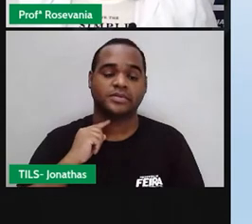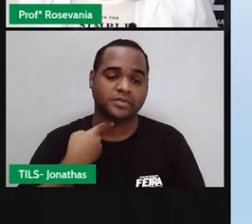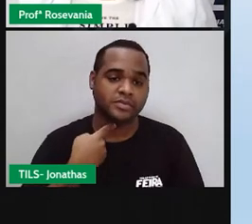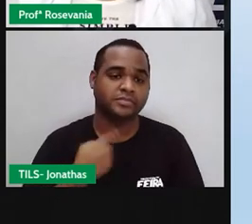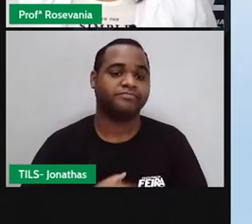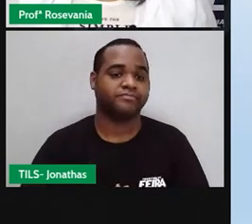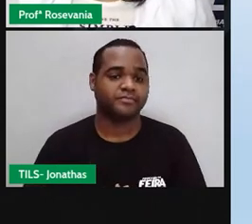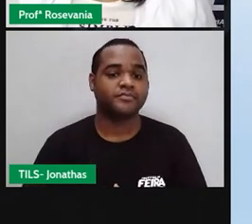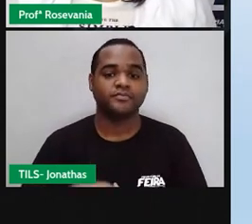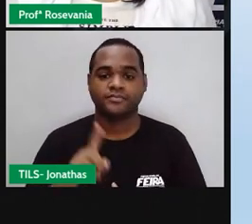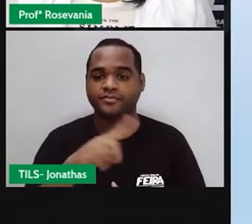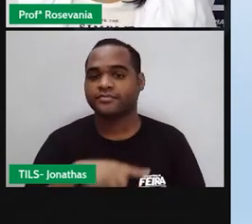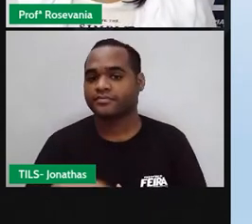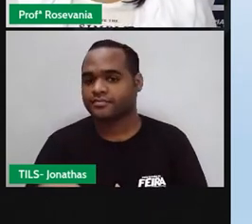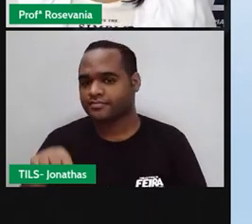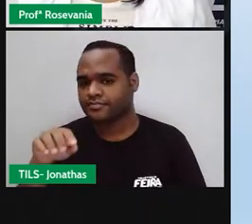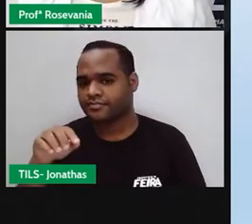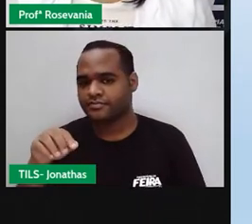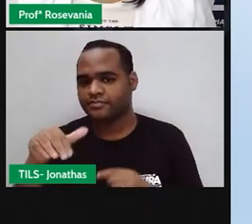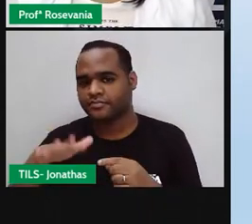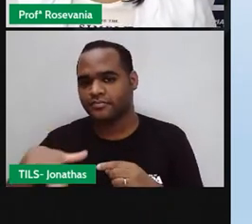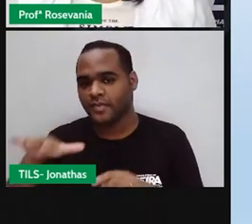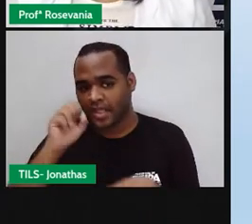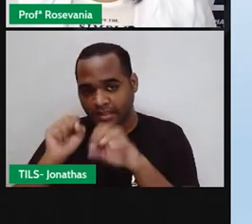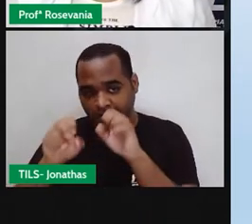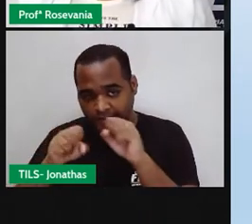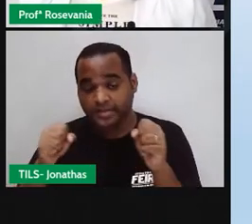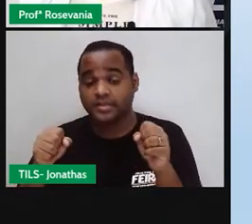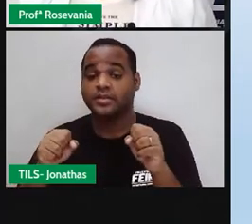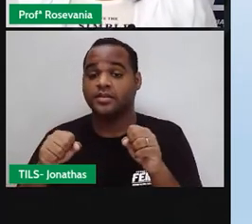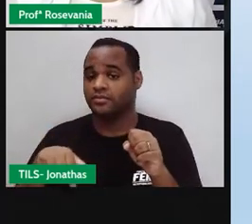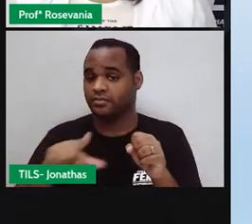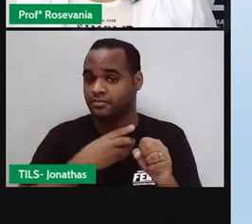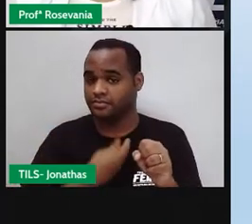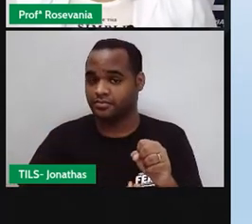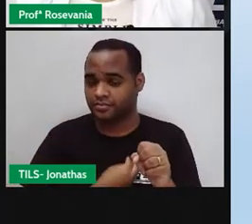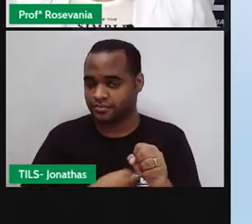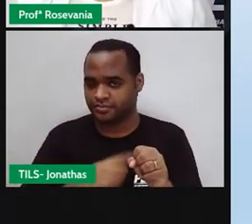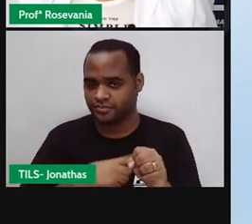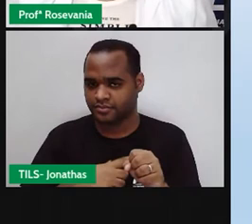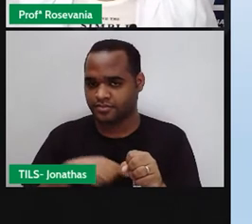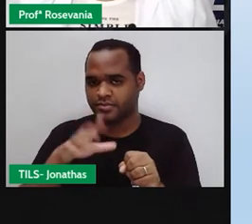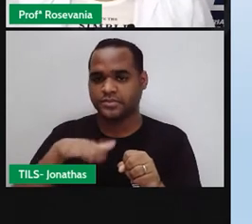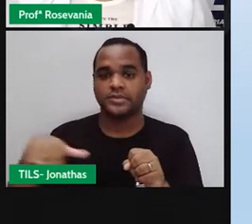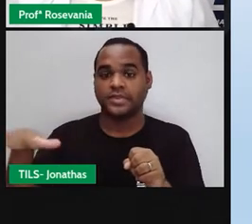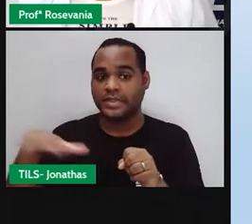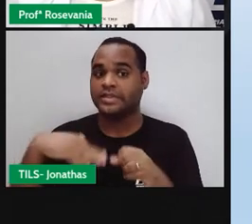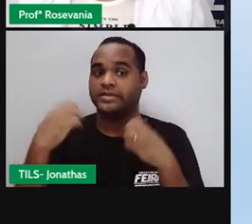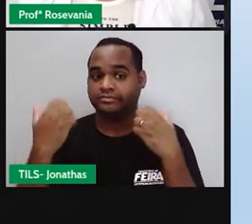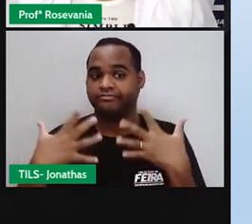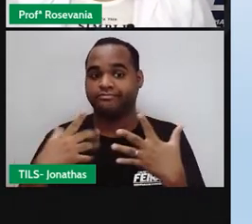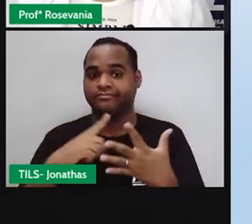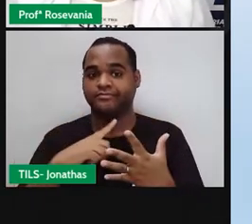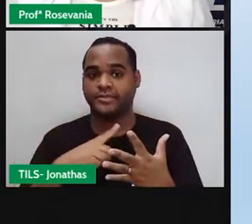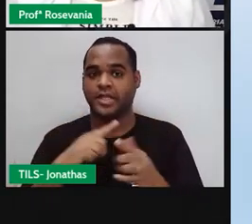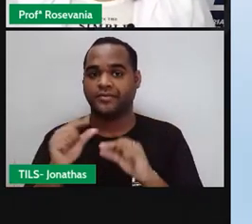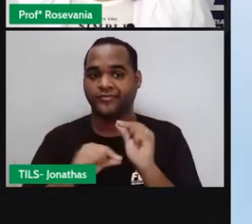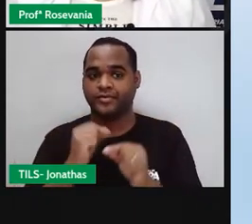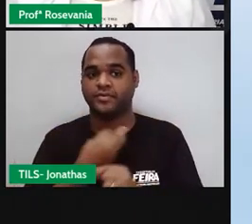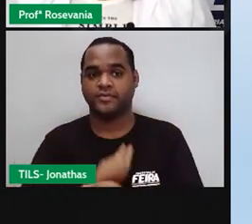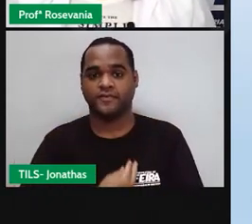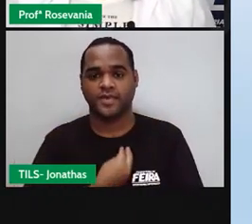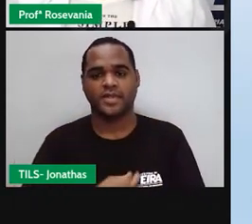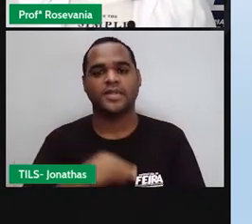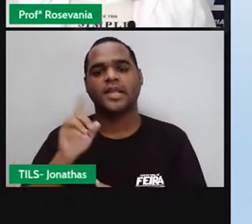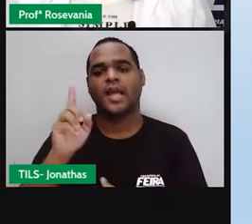a gente absorve essa radiação, que já vem naturalmente, junto com essa radiação absorvida por esses gás de efeito